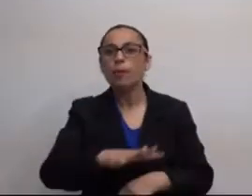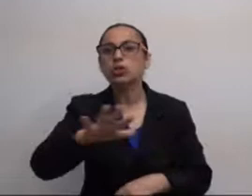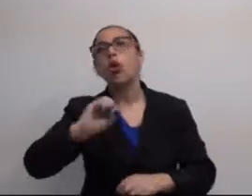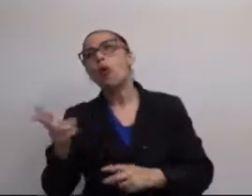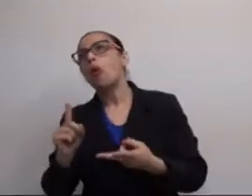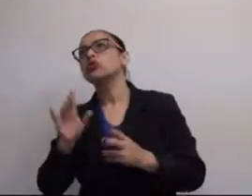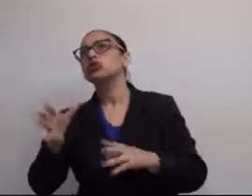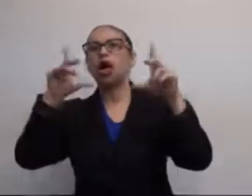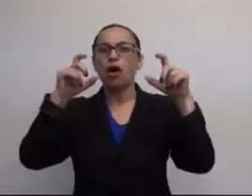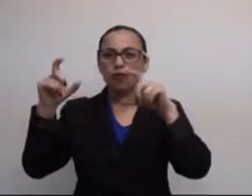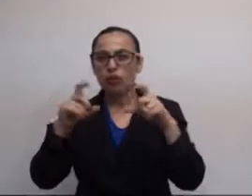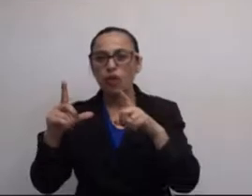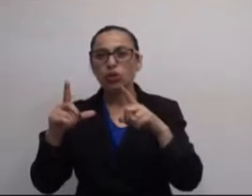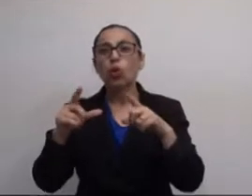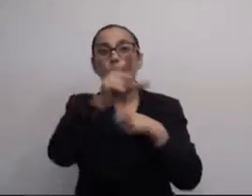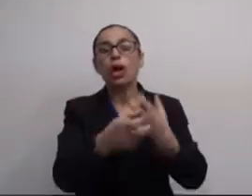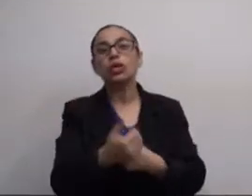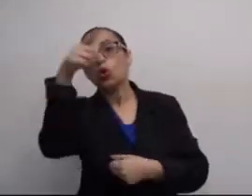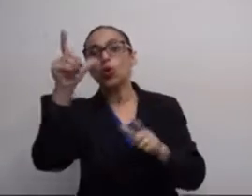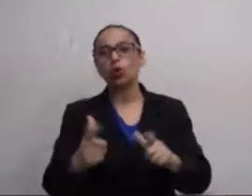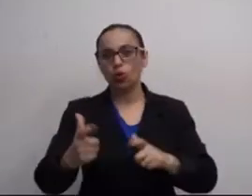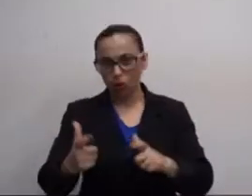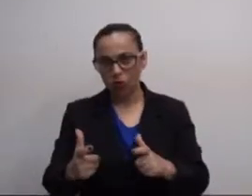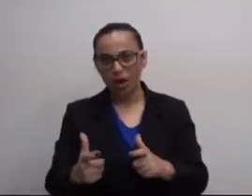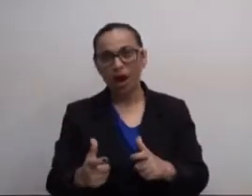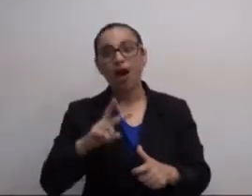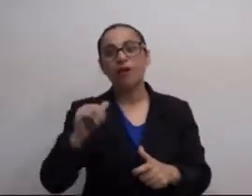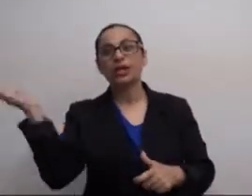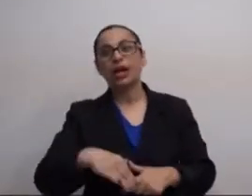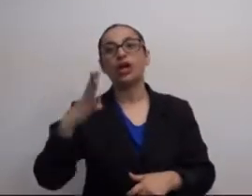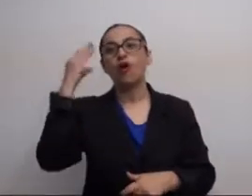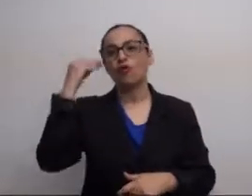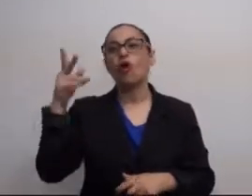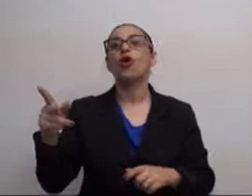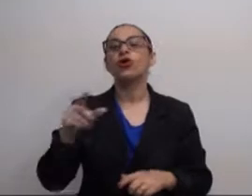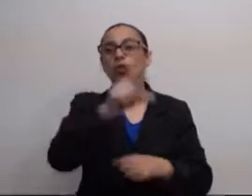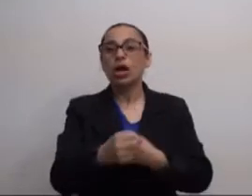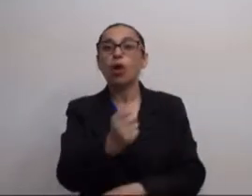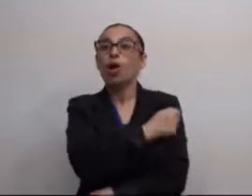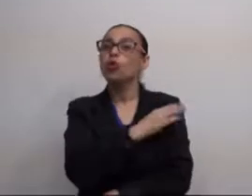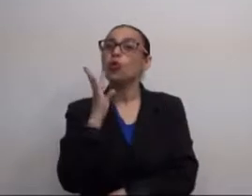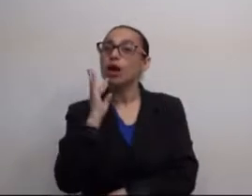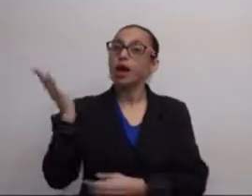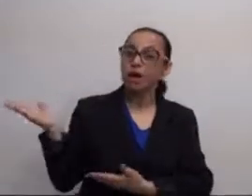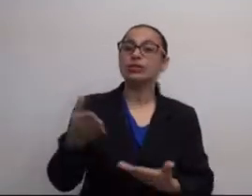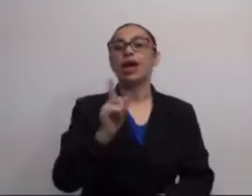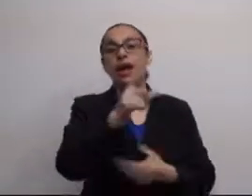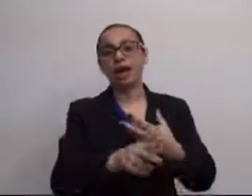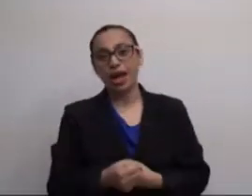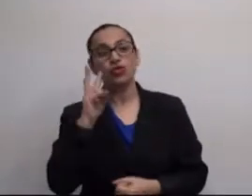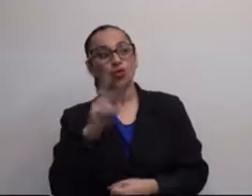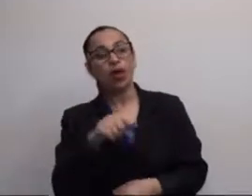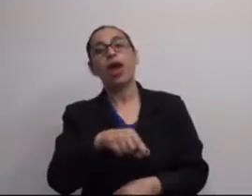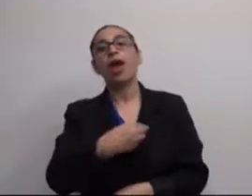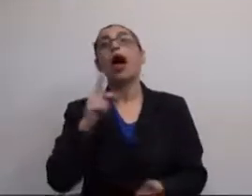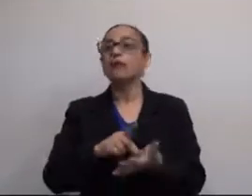jogar isso no quadro pra poder descrever aquele ambiente? Ou eles fotografaram esse cliente em um outro local e vão trazer a